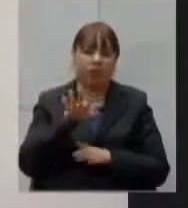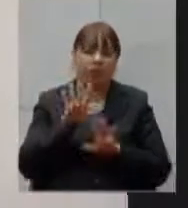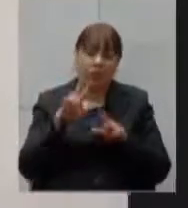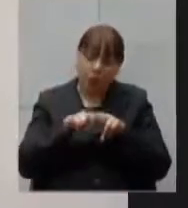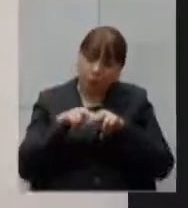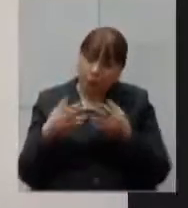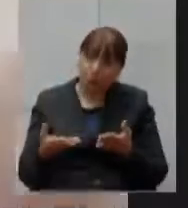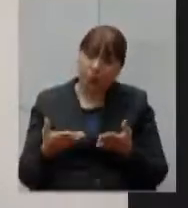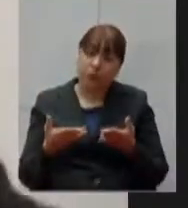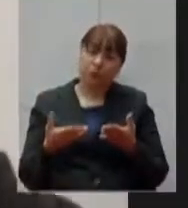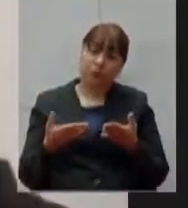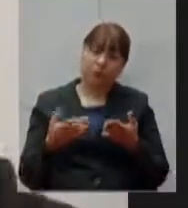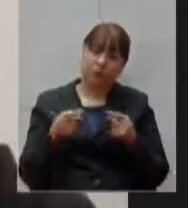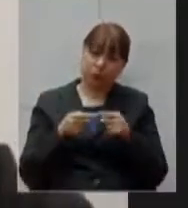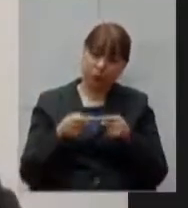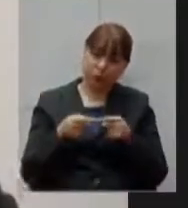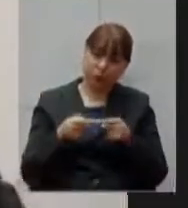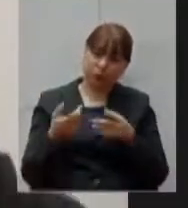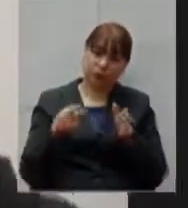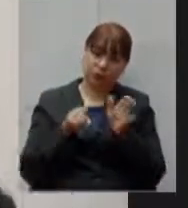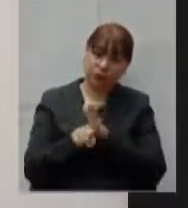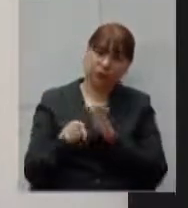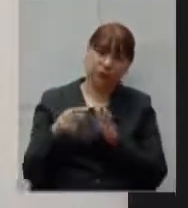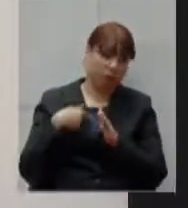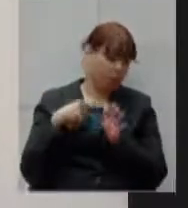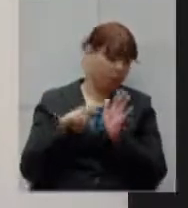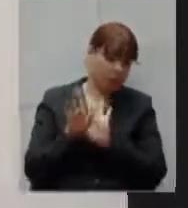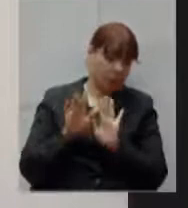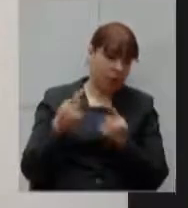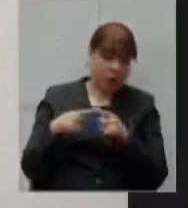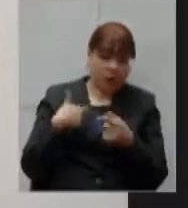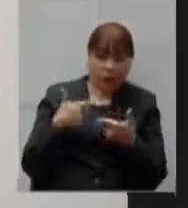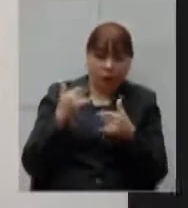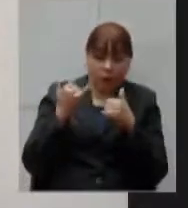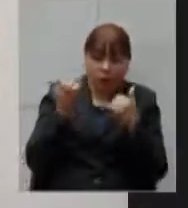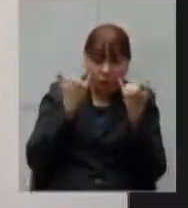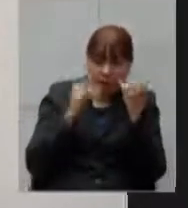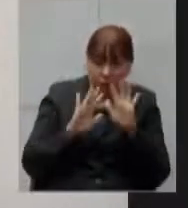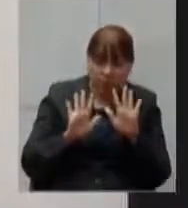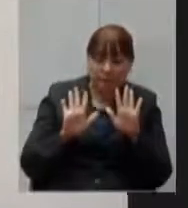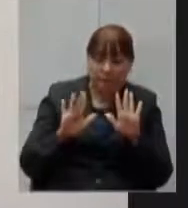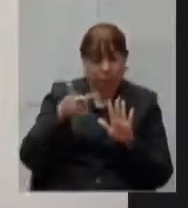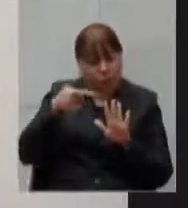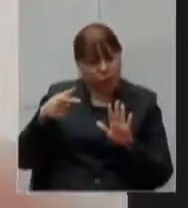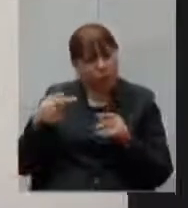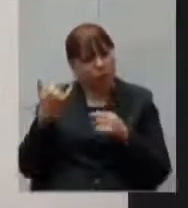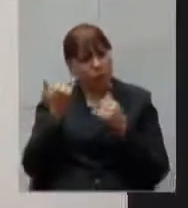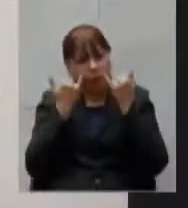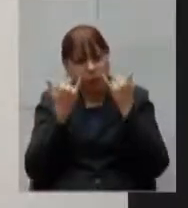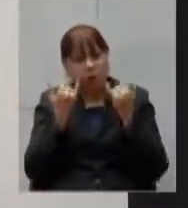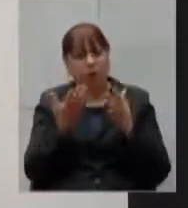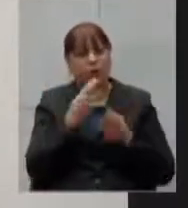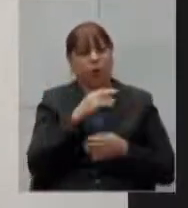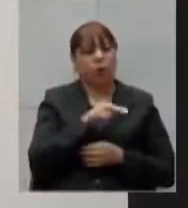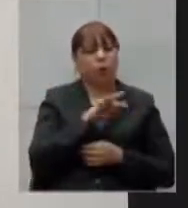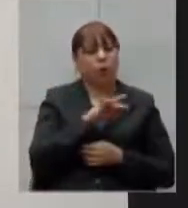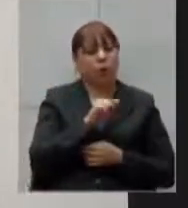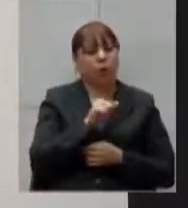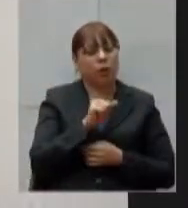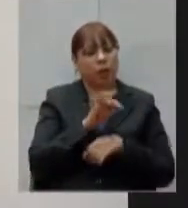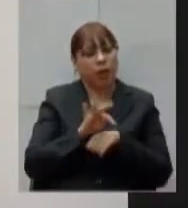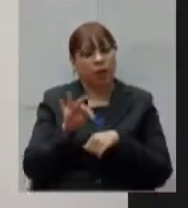disso esse tipo de pergunta eu não vou fazer porque eu não tenho dados agora esses outros dados da nota técnica que